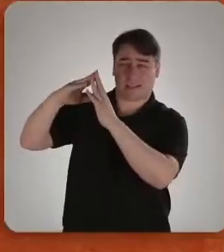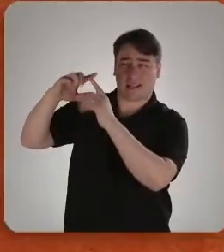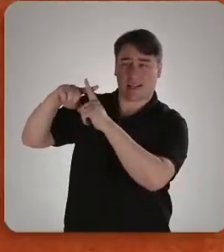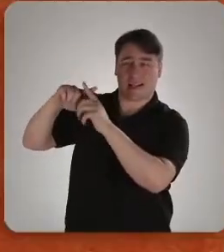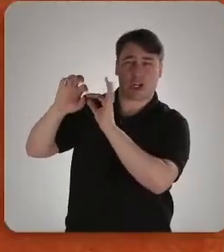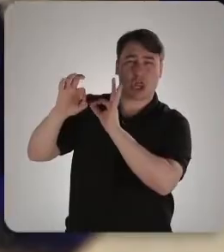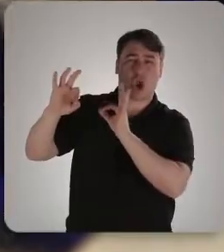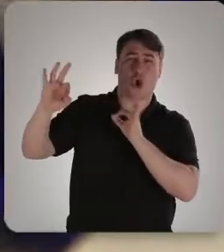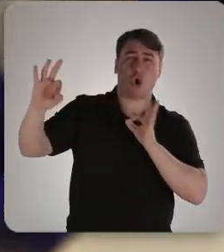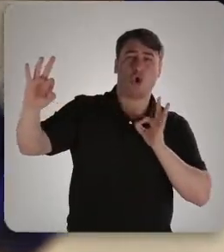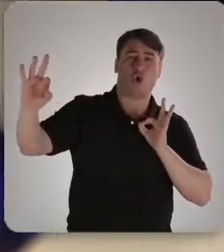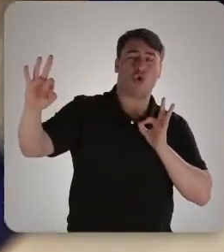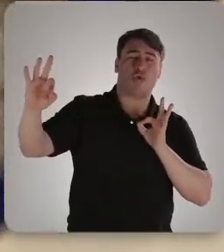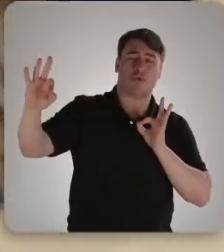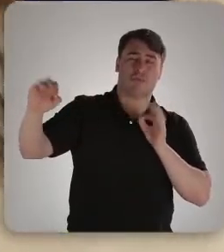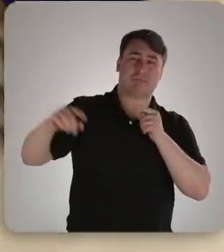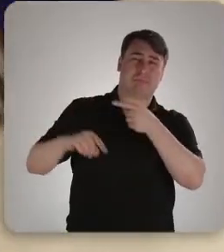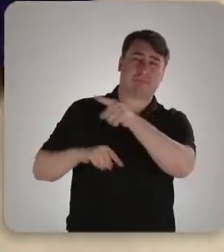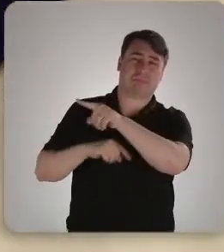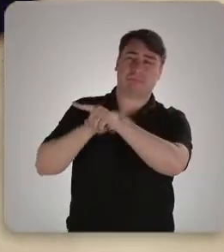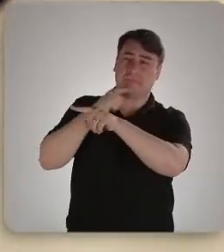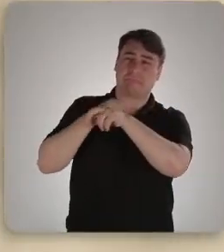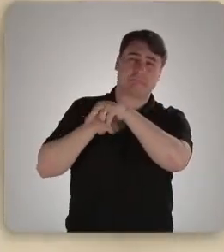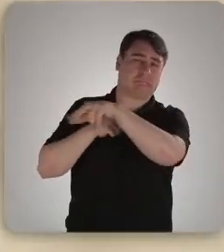longe demais para os seus pés.